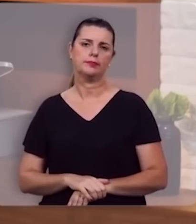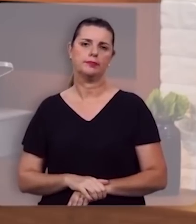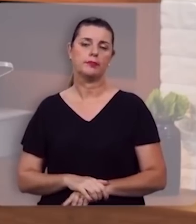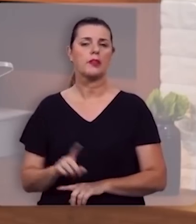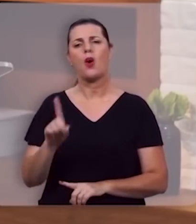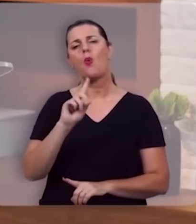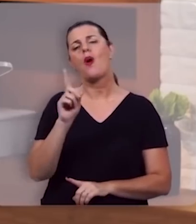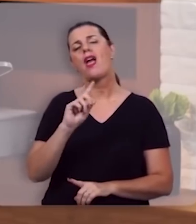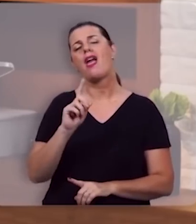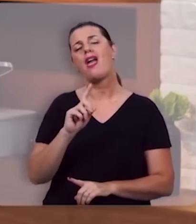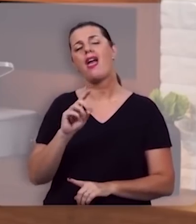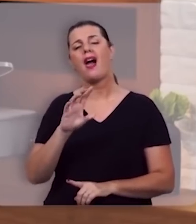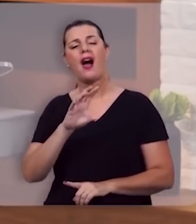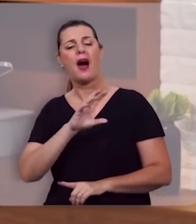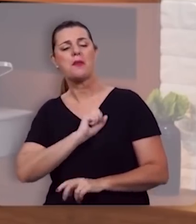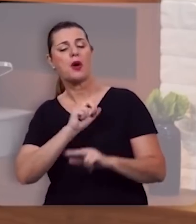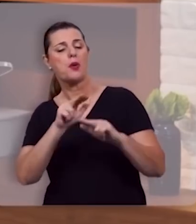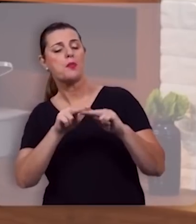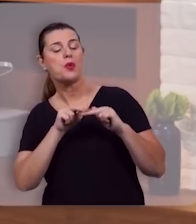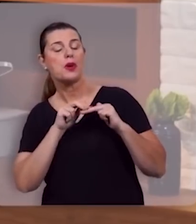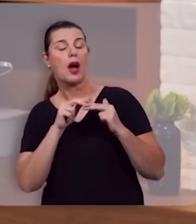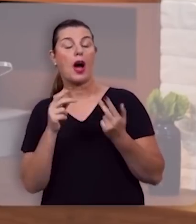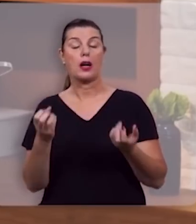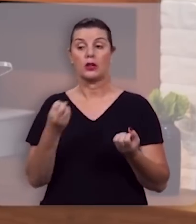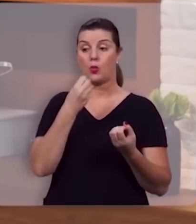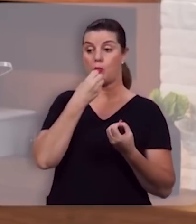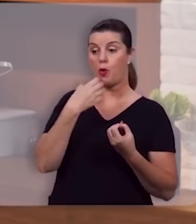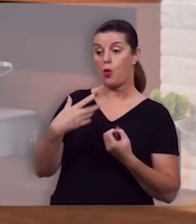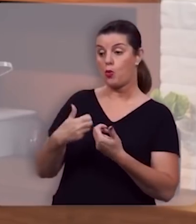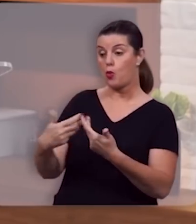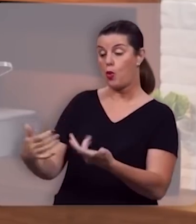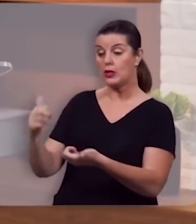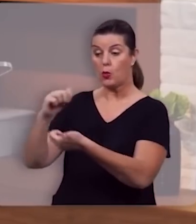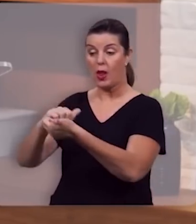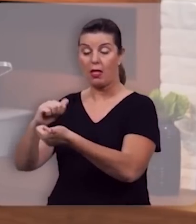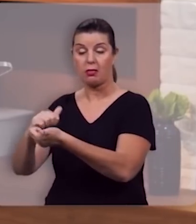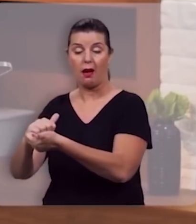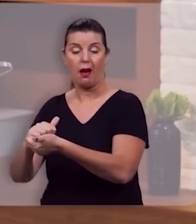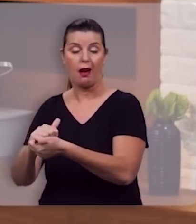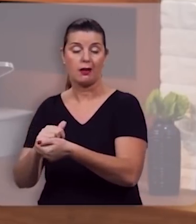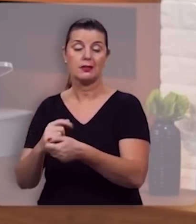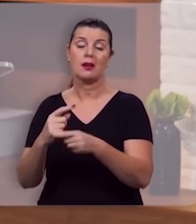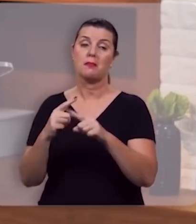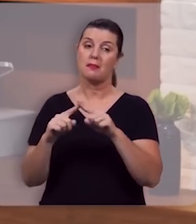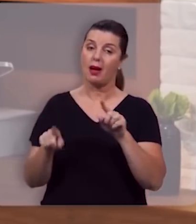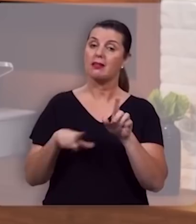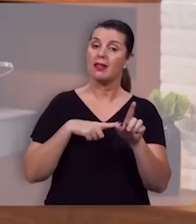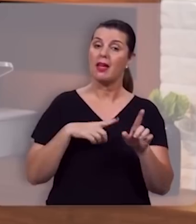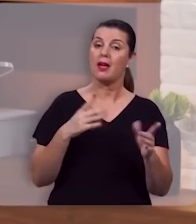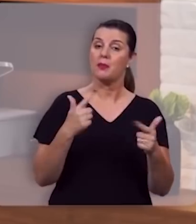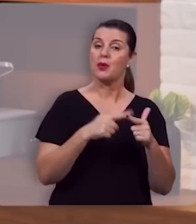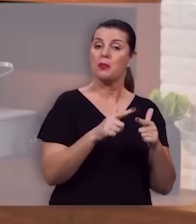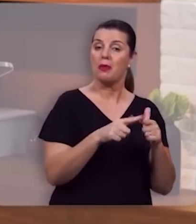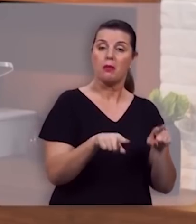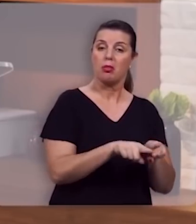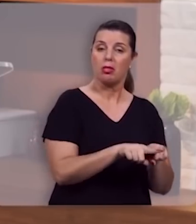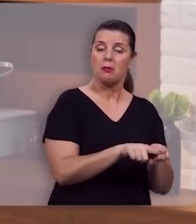não é amar apenas por causa das virtudes mas amar também apesar dos defeitos